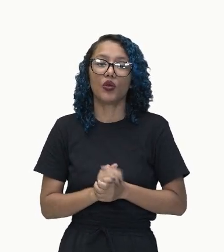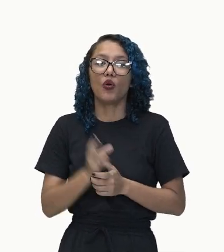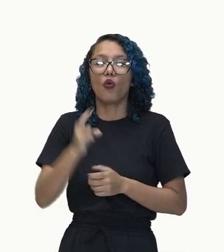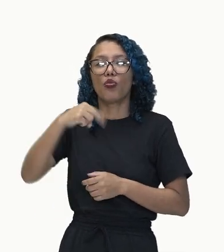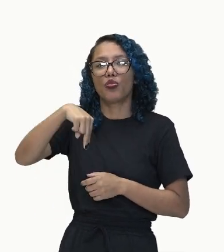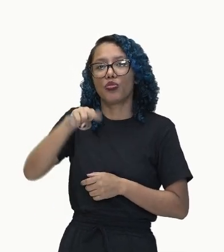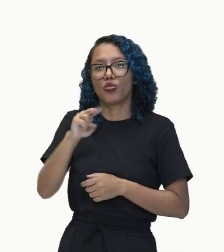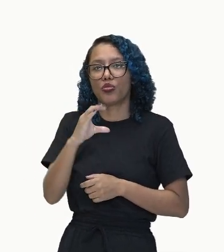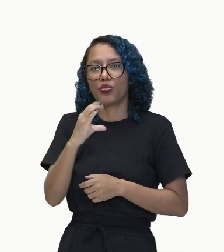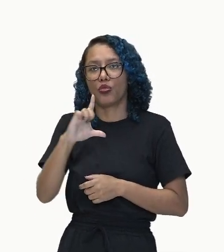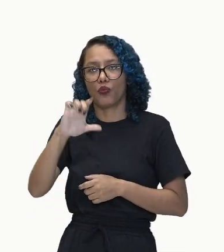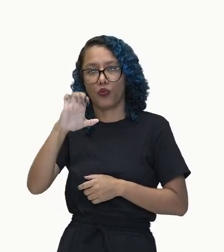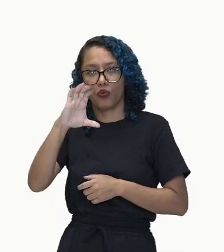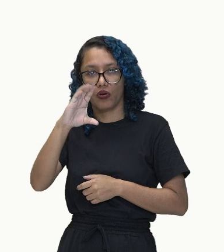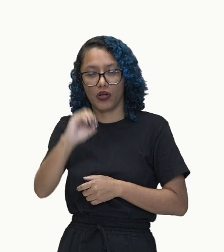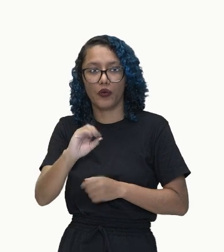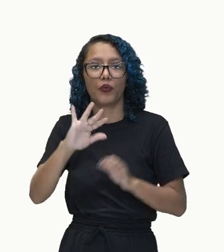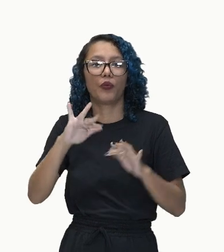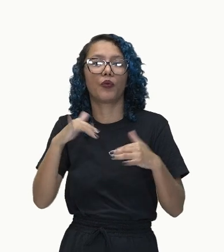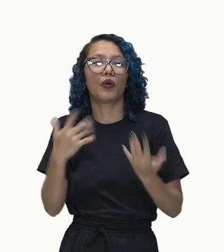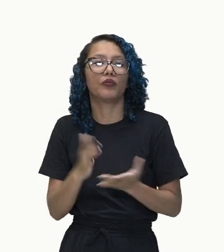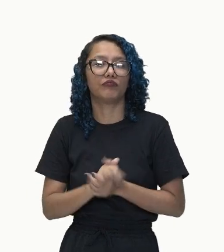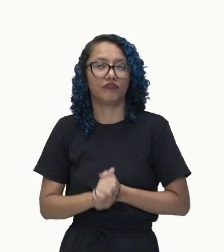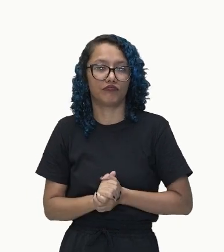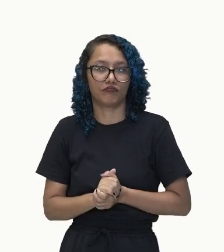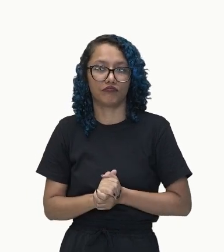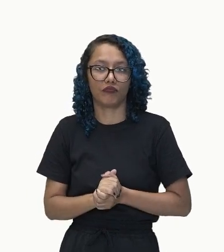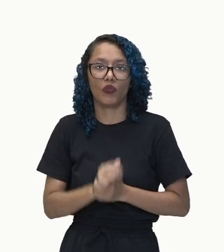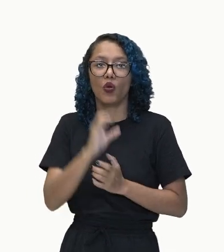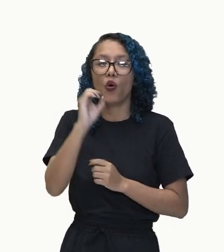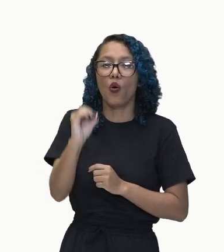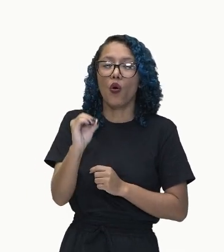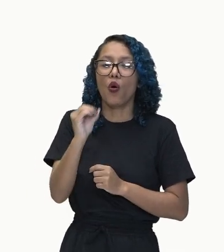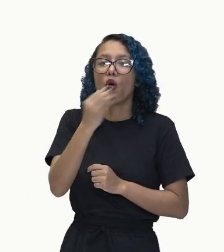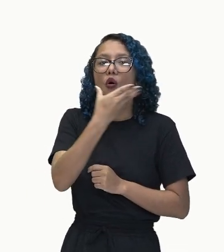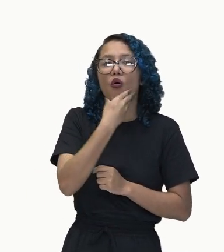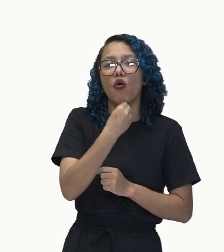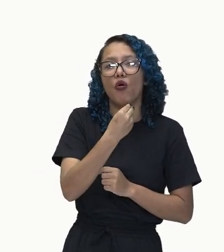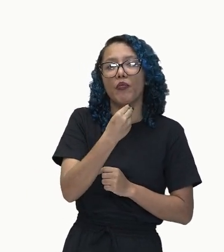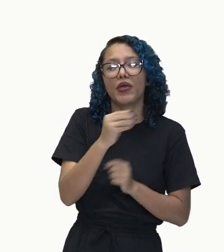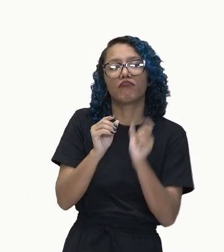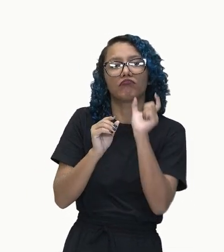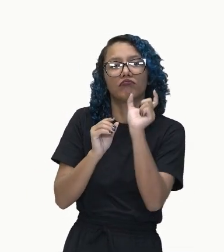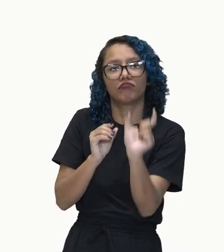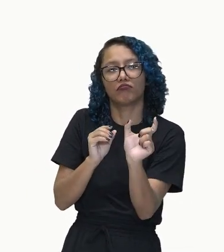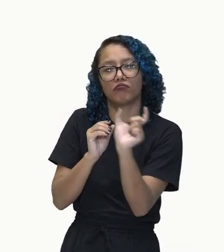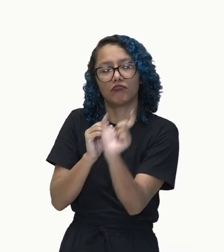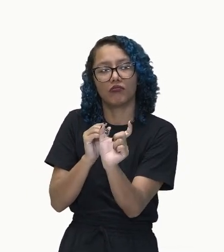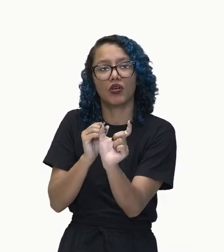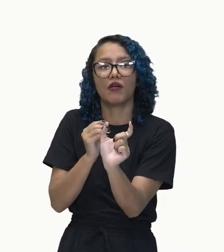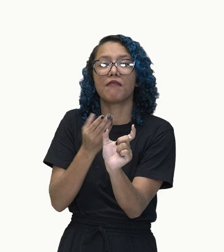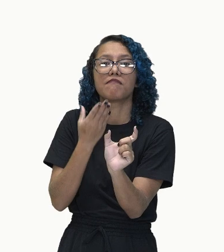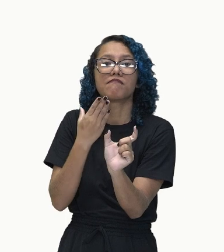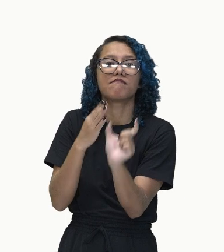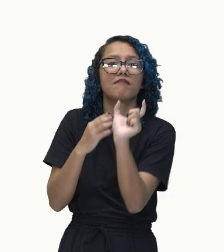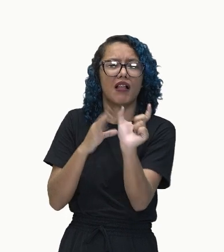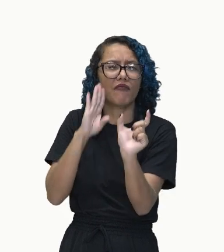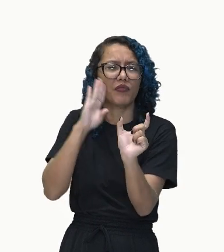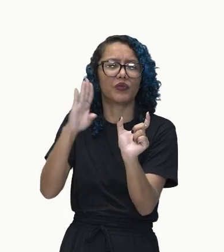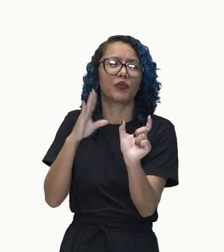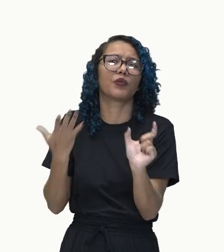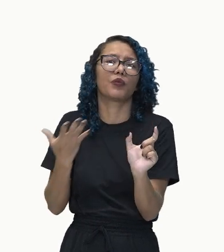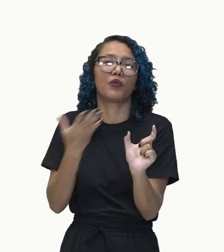o mais importante aqui do sujeito. É a palavra homem. Então, está aí o núcleo do sujeito. Tá bom?